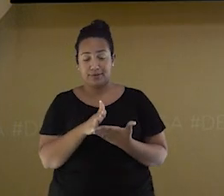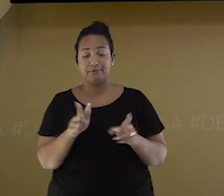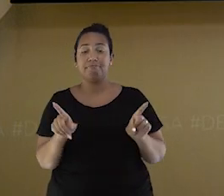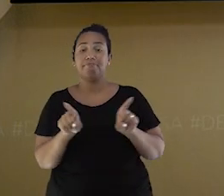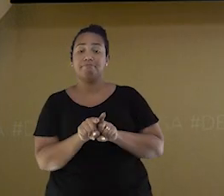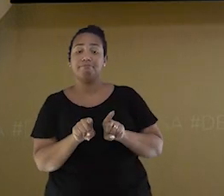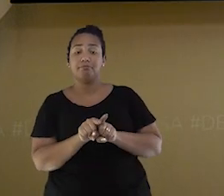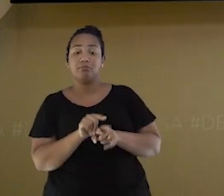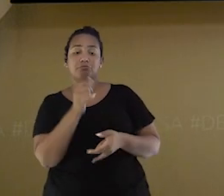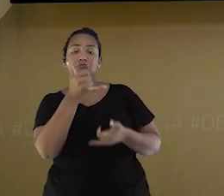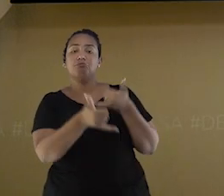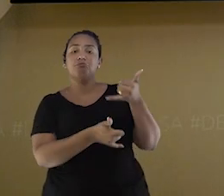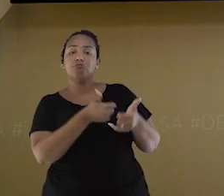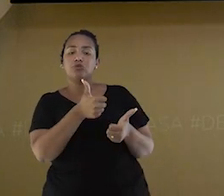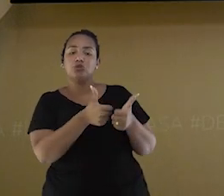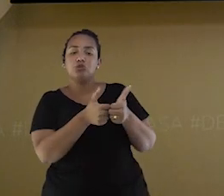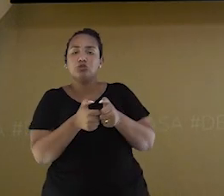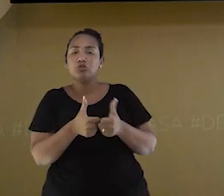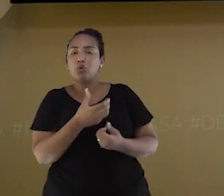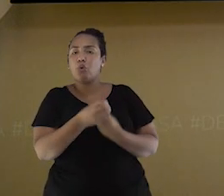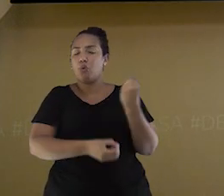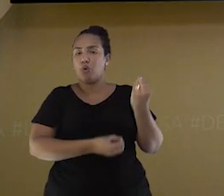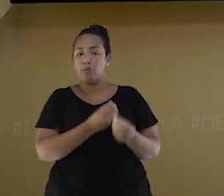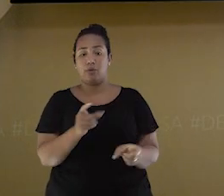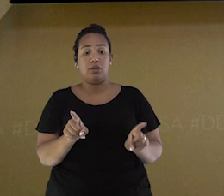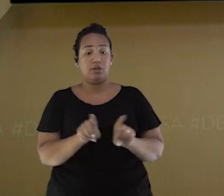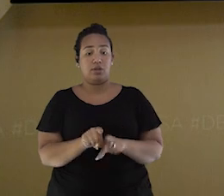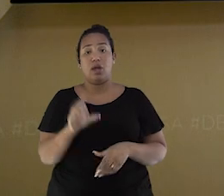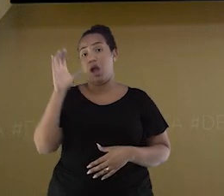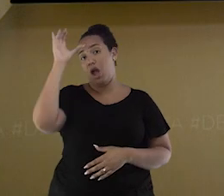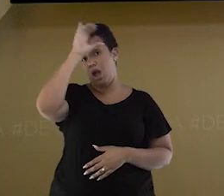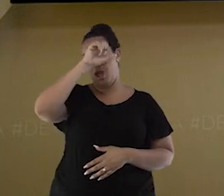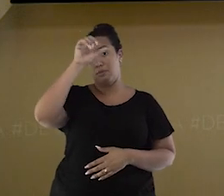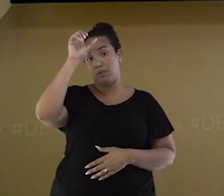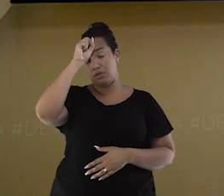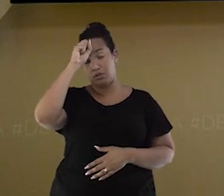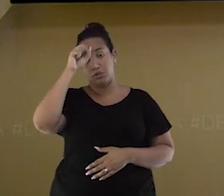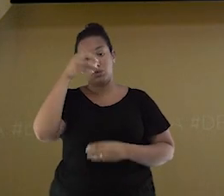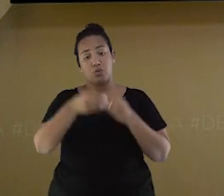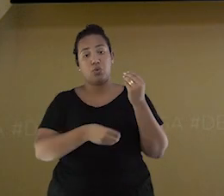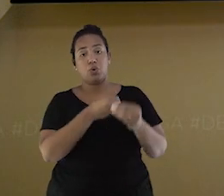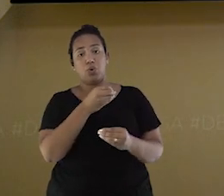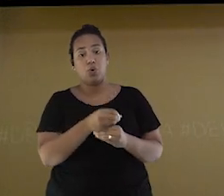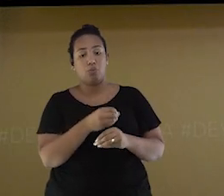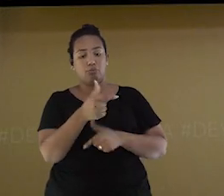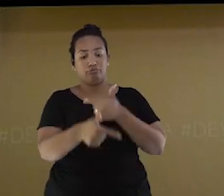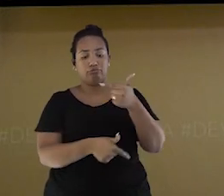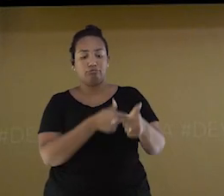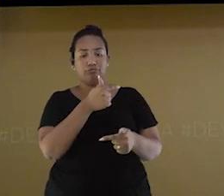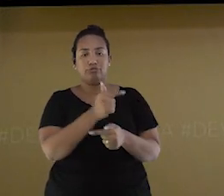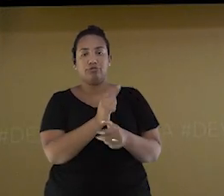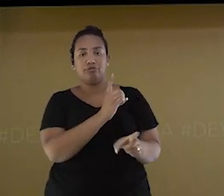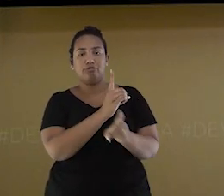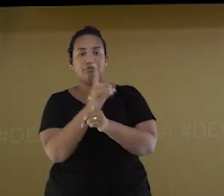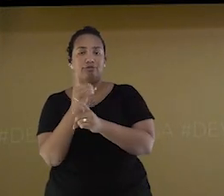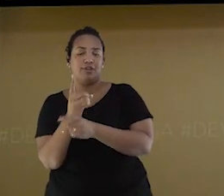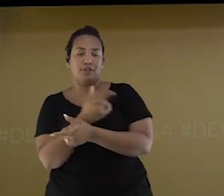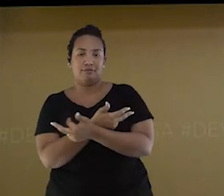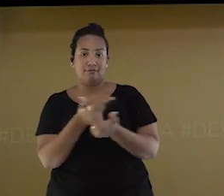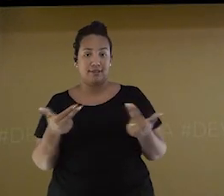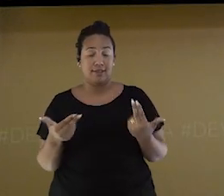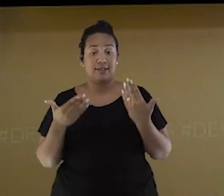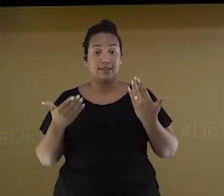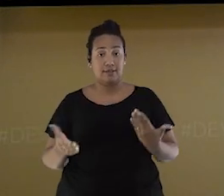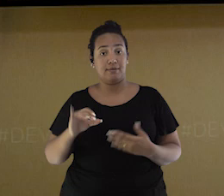e ainda aprender sobre localização e coordenadas geográficas. Aproveita que você está chegando